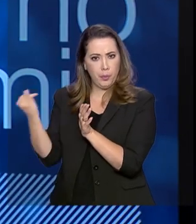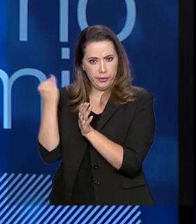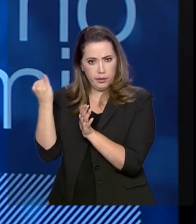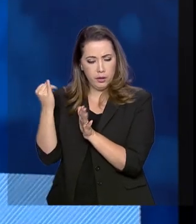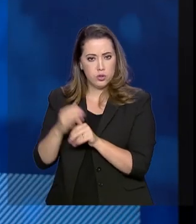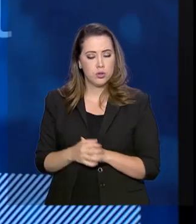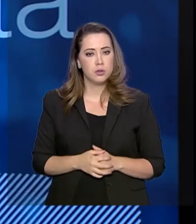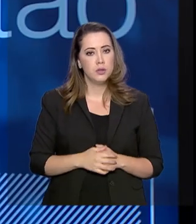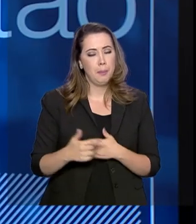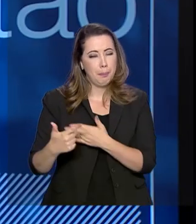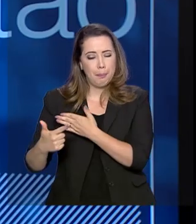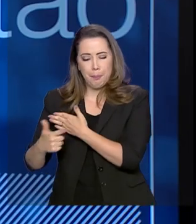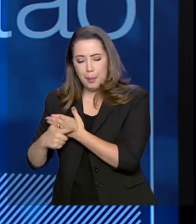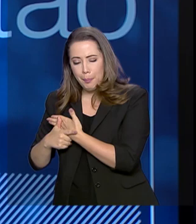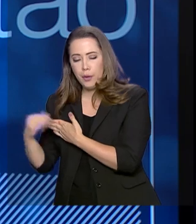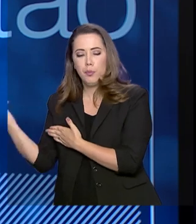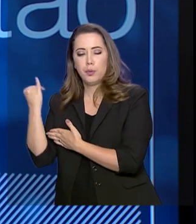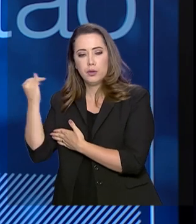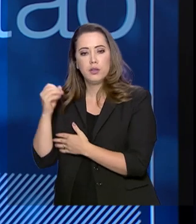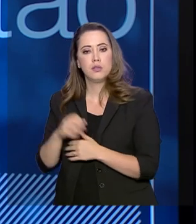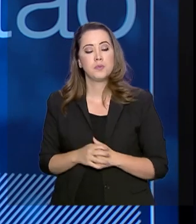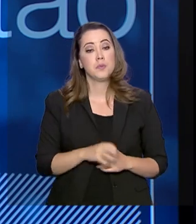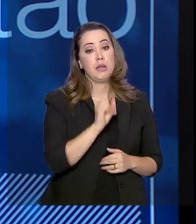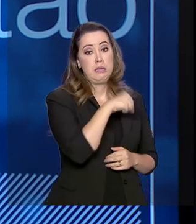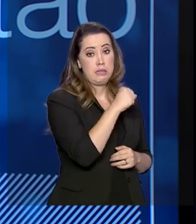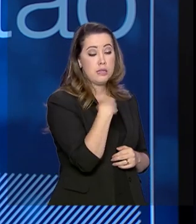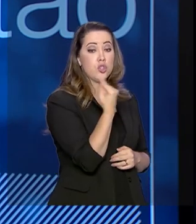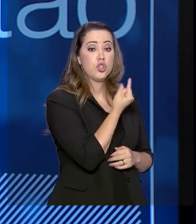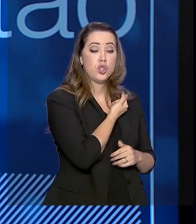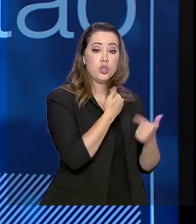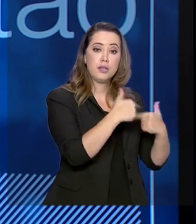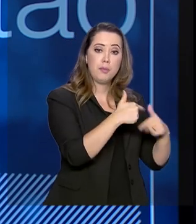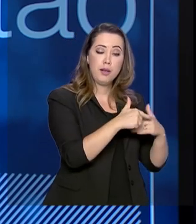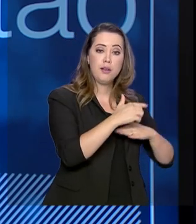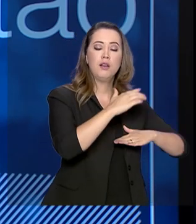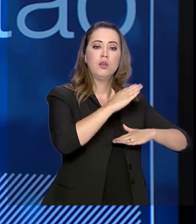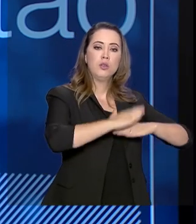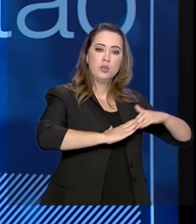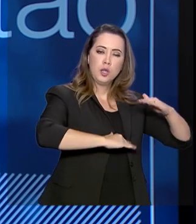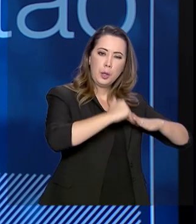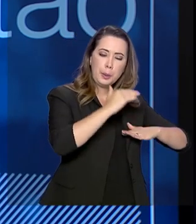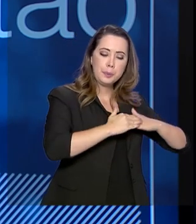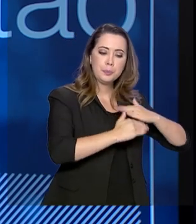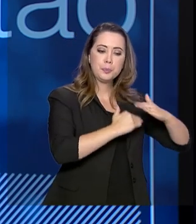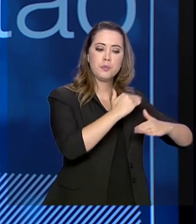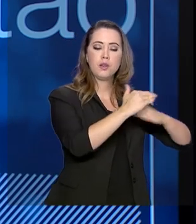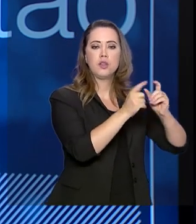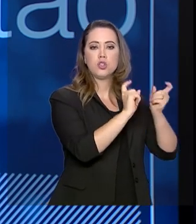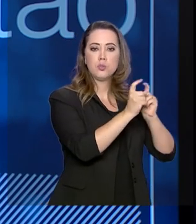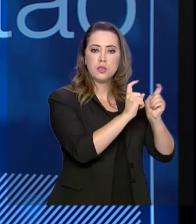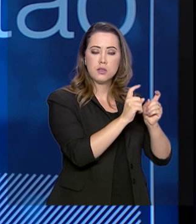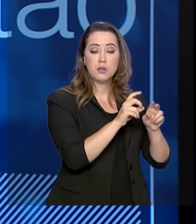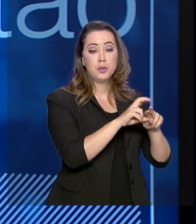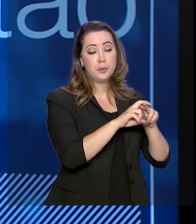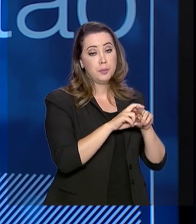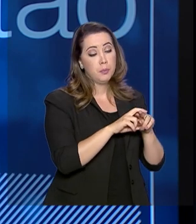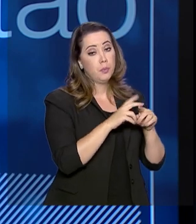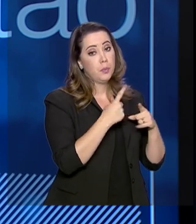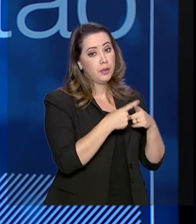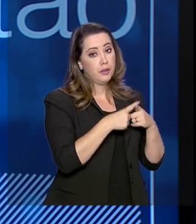carreira de especialista em políticas públicas e gestão governamental, da qual eu faço parte, é uma carreira hoje composta por